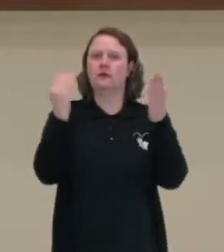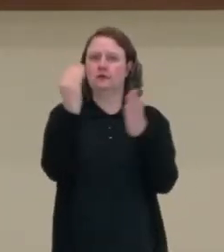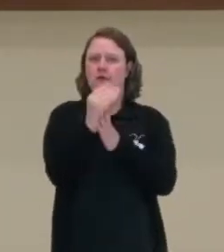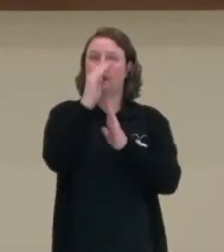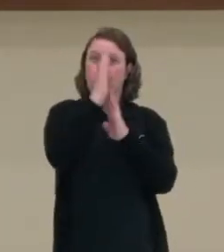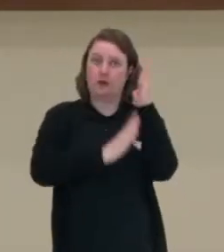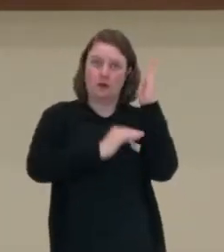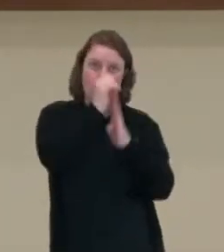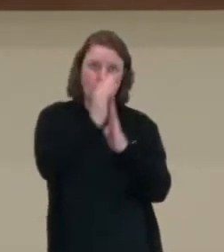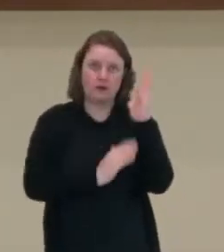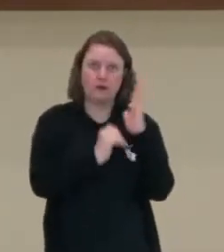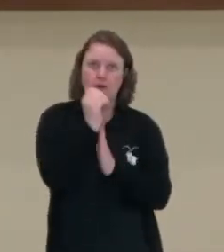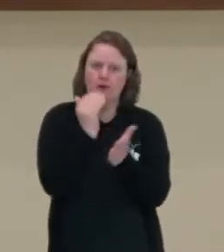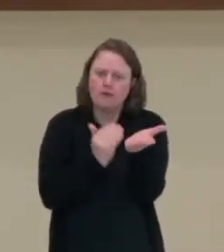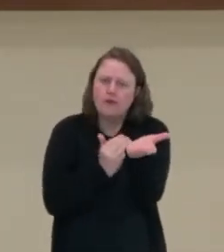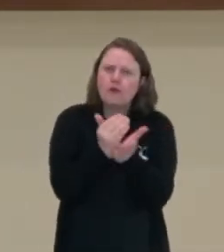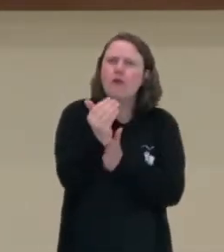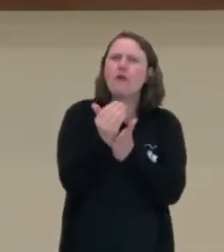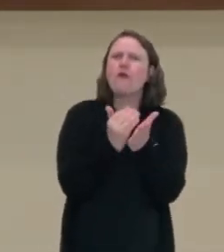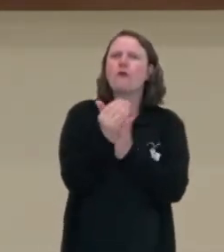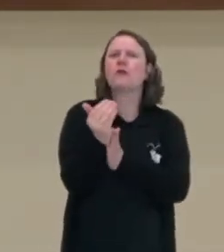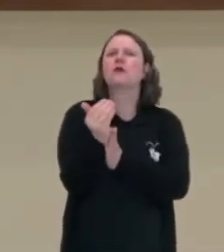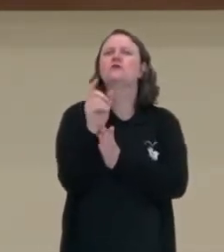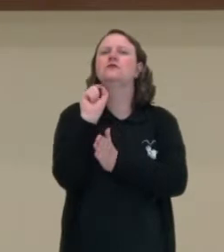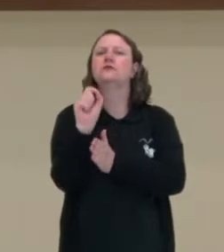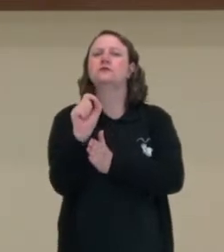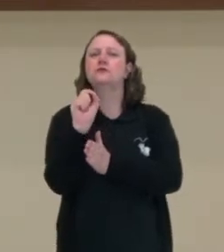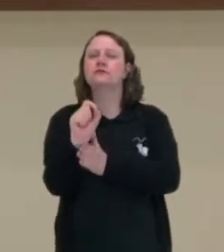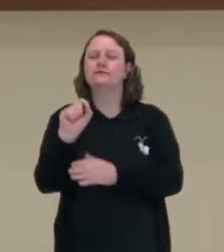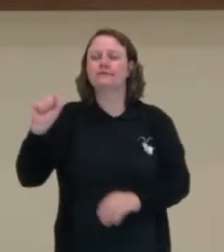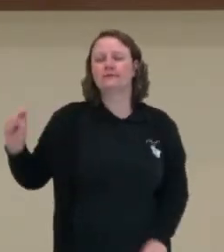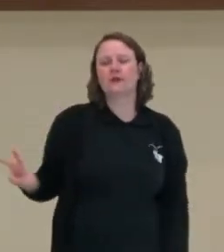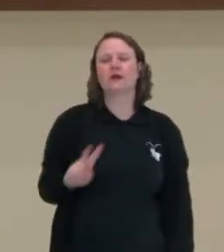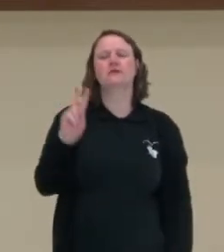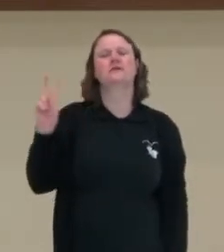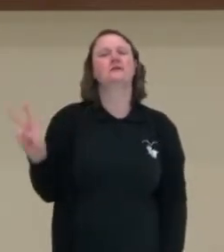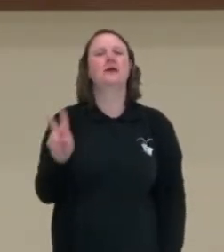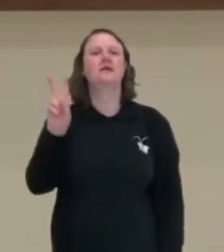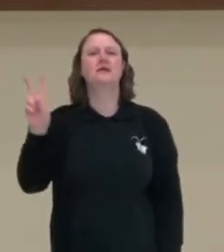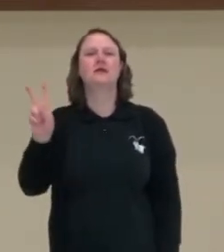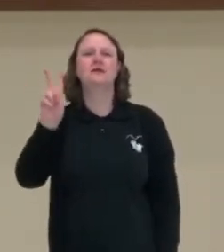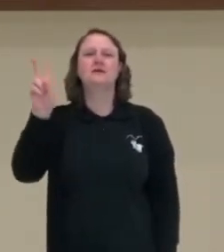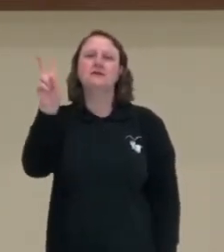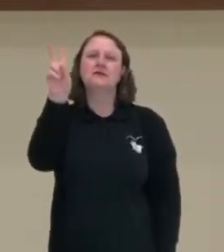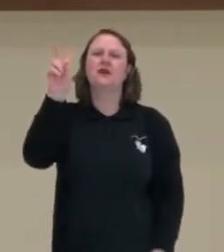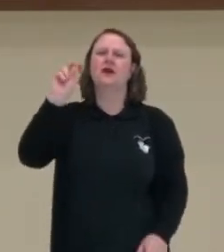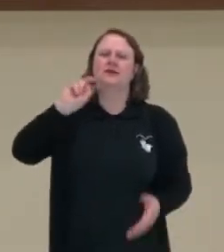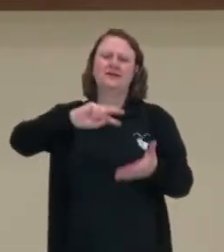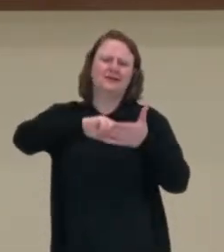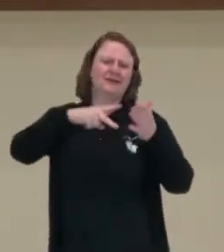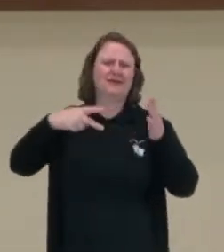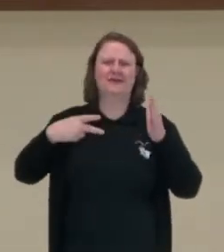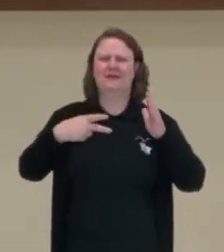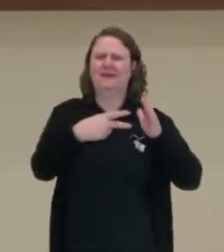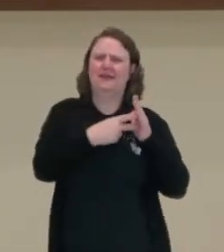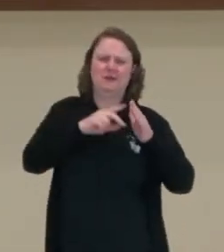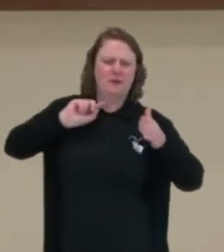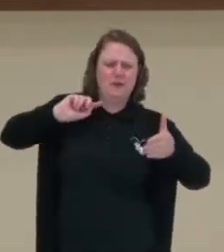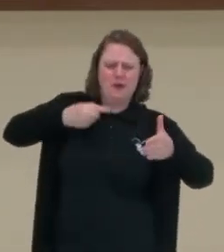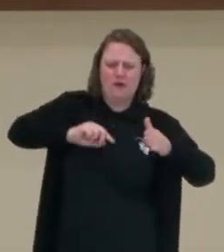mas a partir dali começa-se a ser dado um valor mais específico,